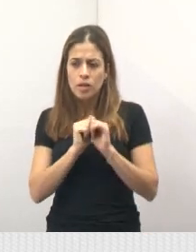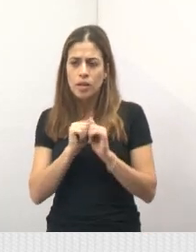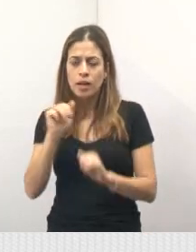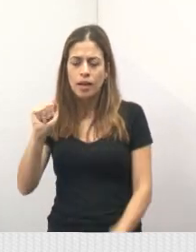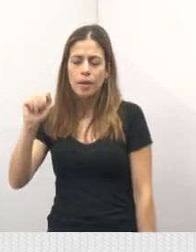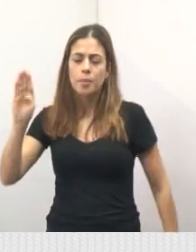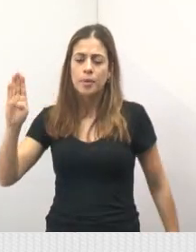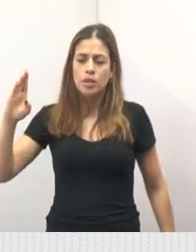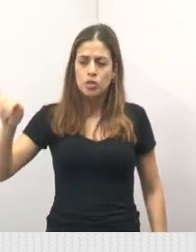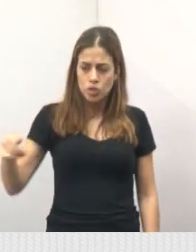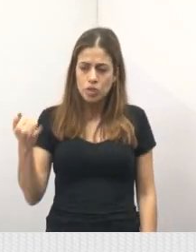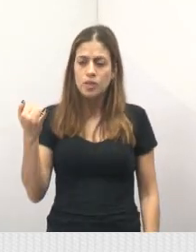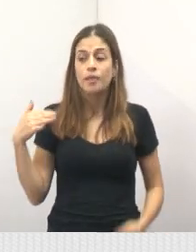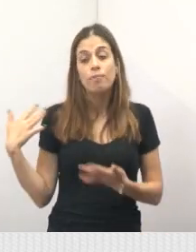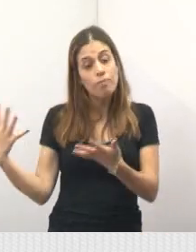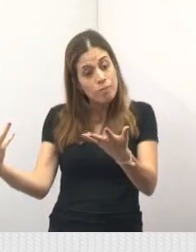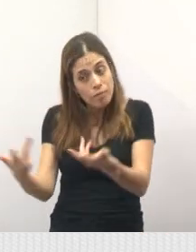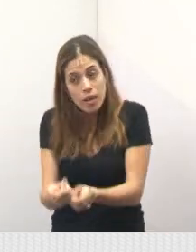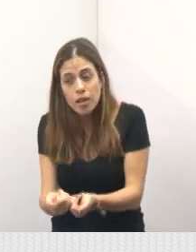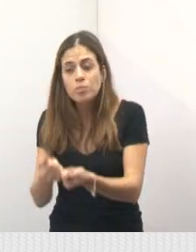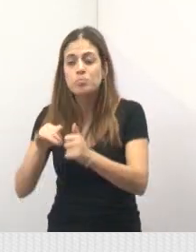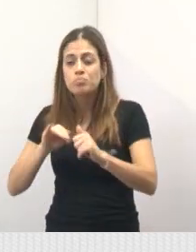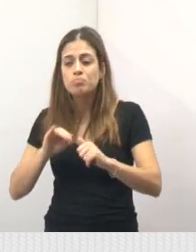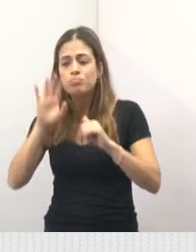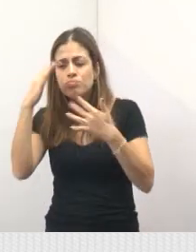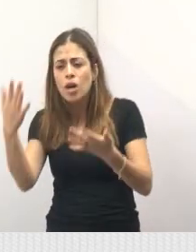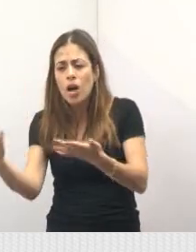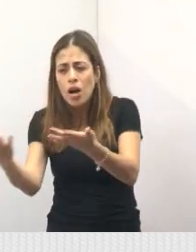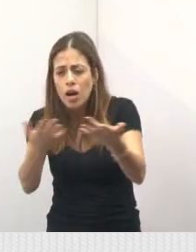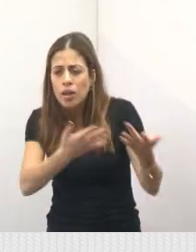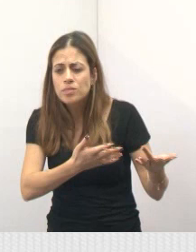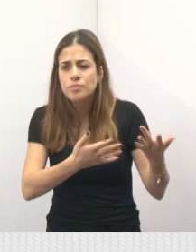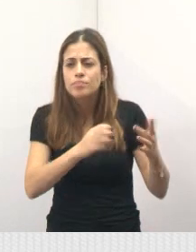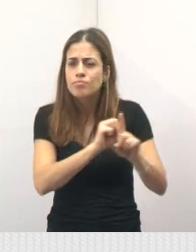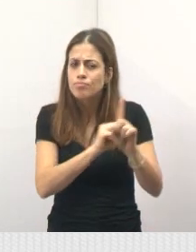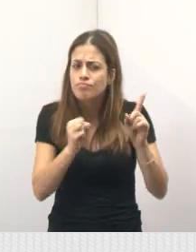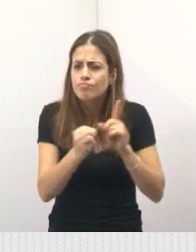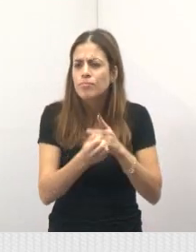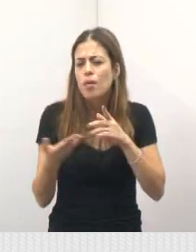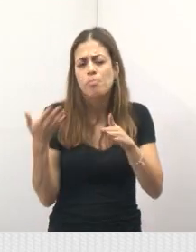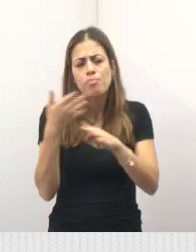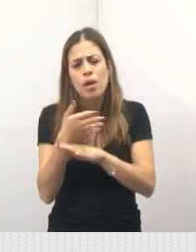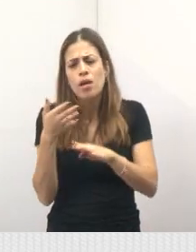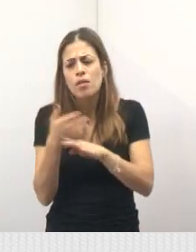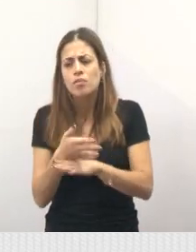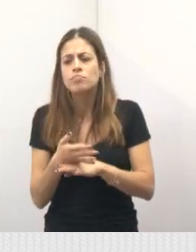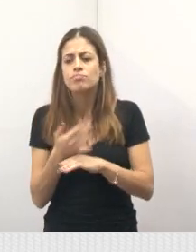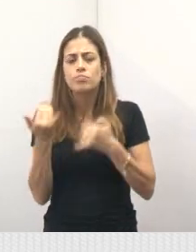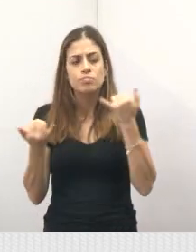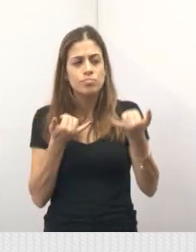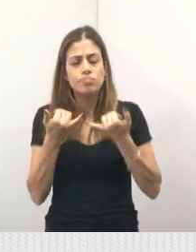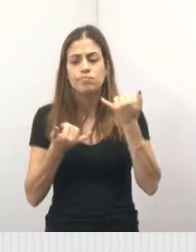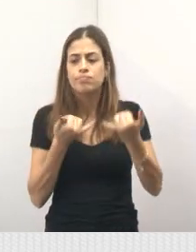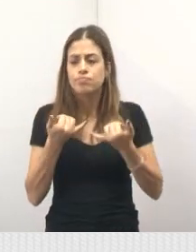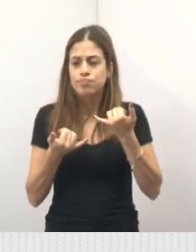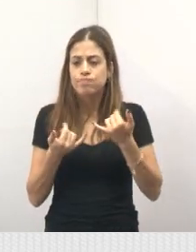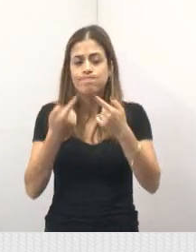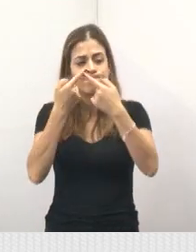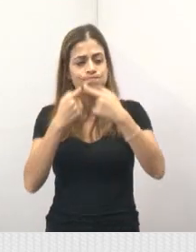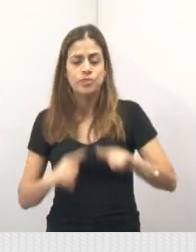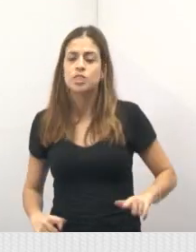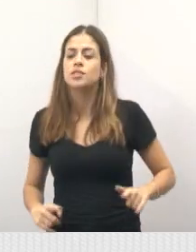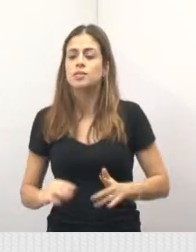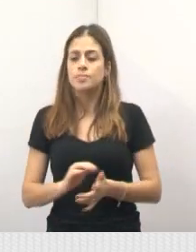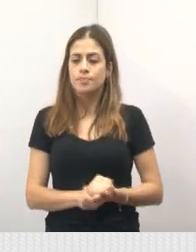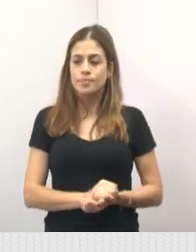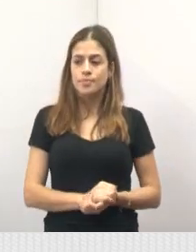prestigiar o esporte da cidade aos finais de semana. A sociedade está lá, as pessoas estão lá participando, seu momento de lazer, fazendo as suas competições